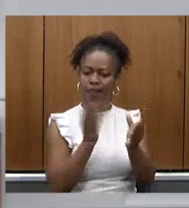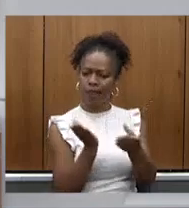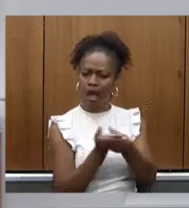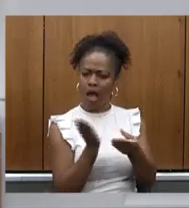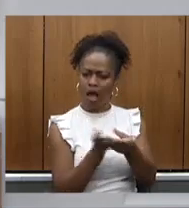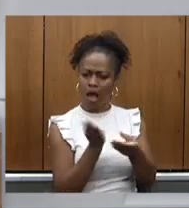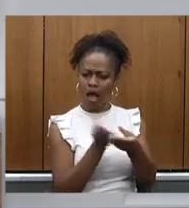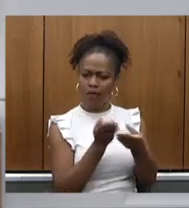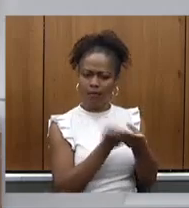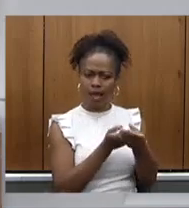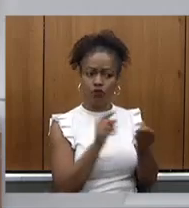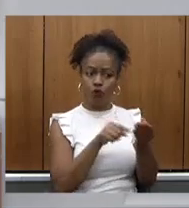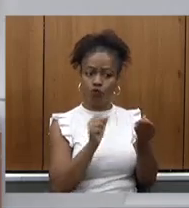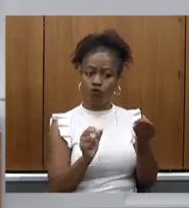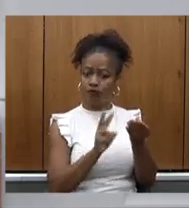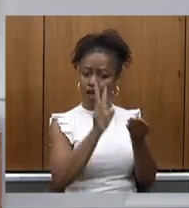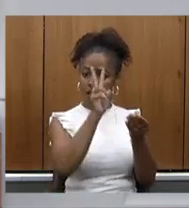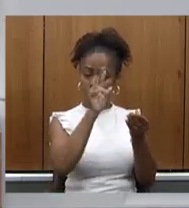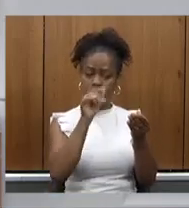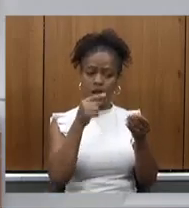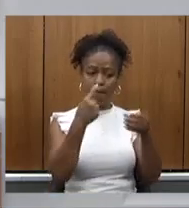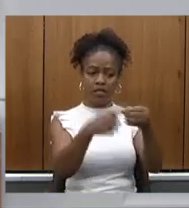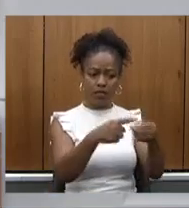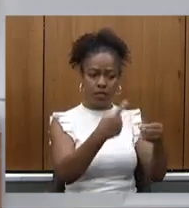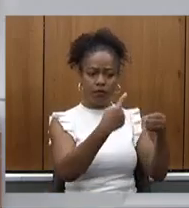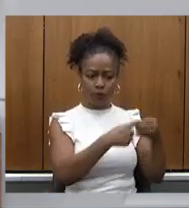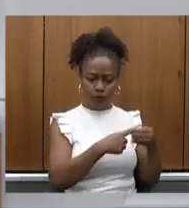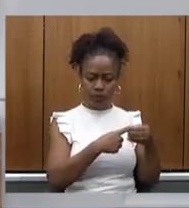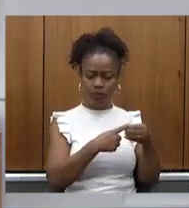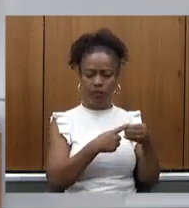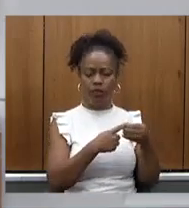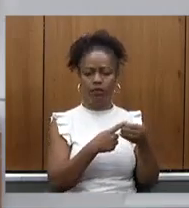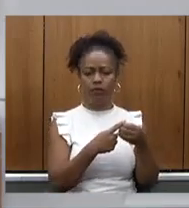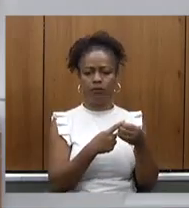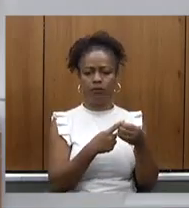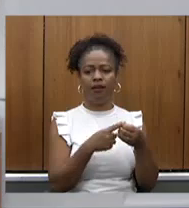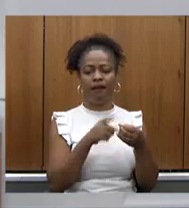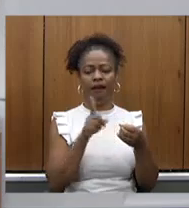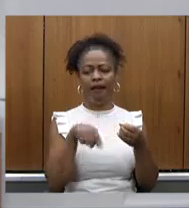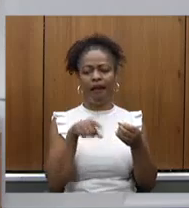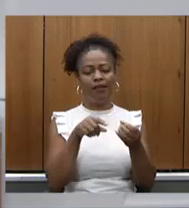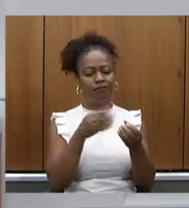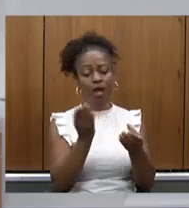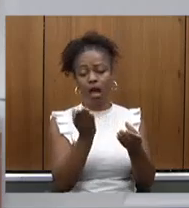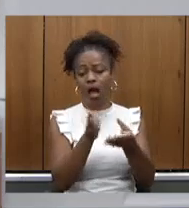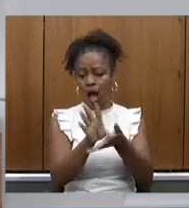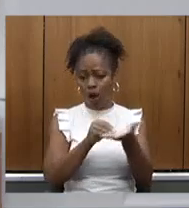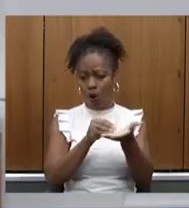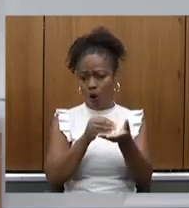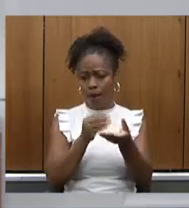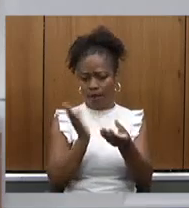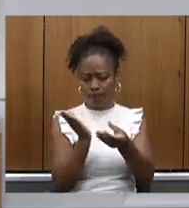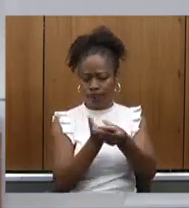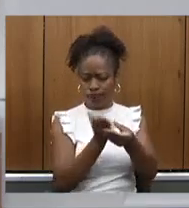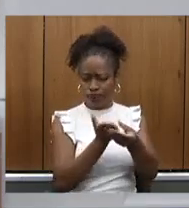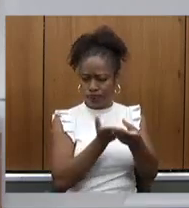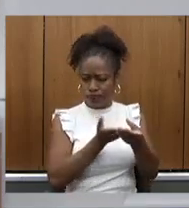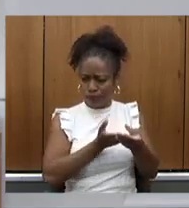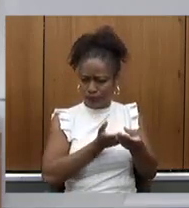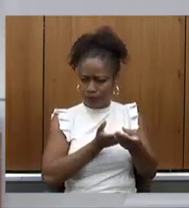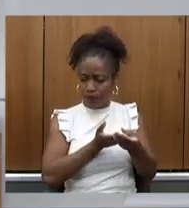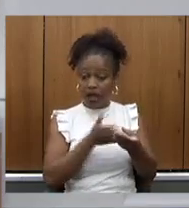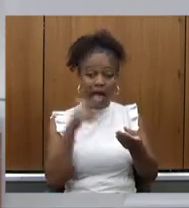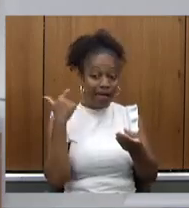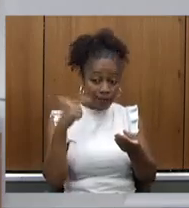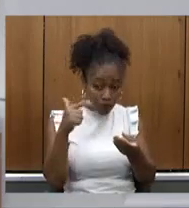município a município e exatamente isso a cópia integral do termo e esse caso não tenha